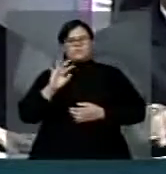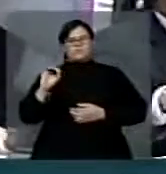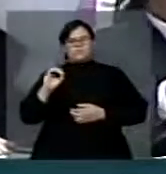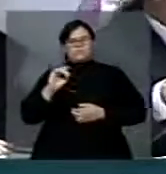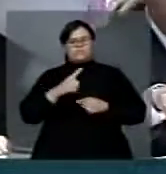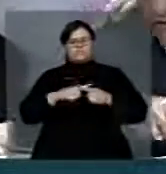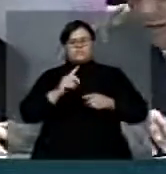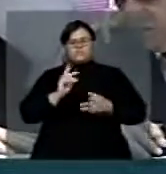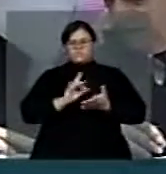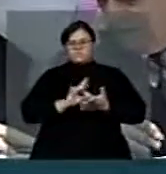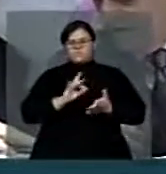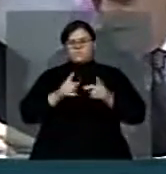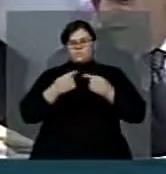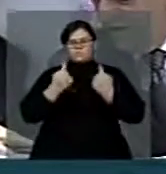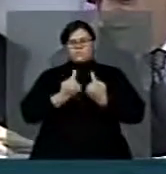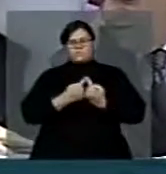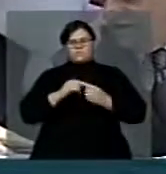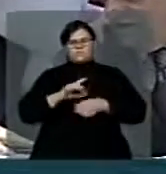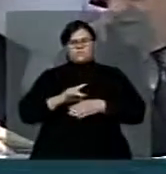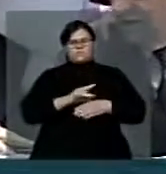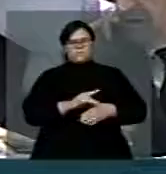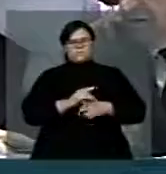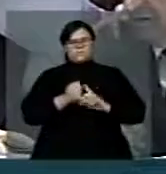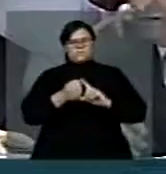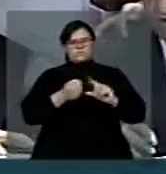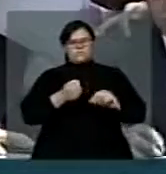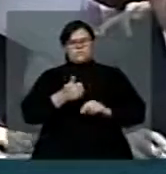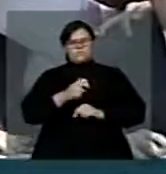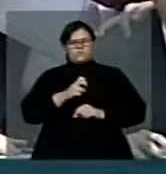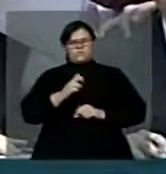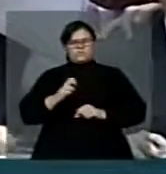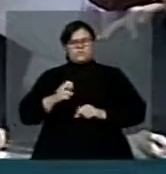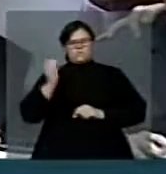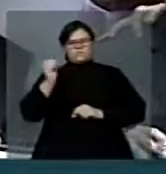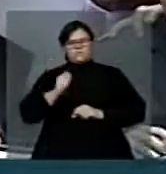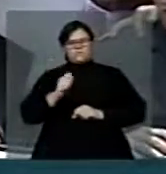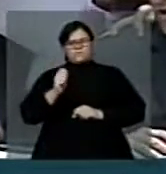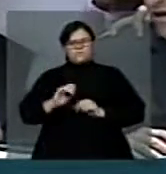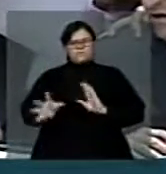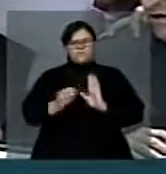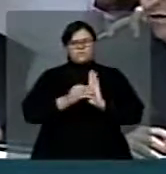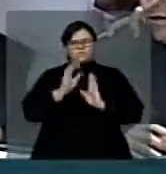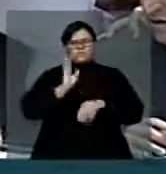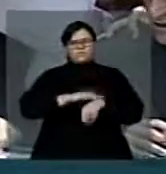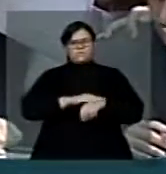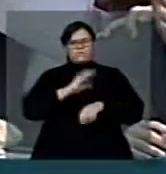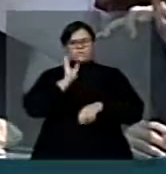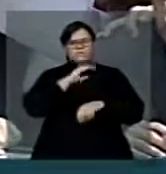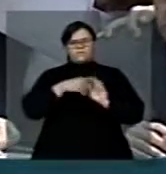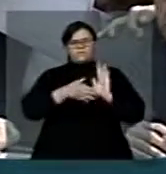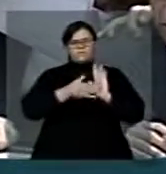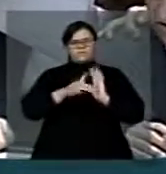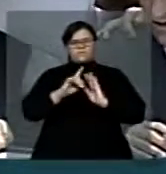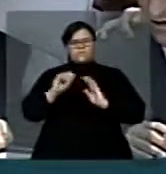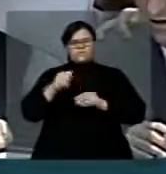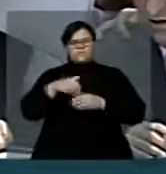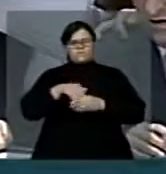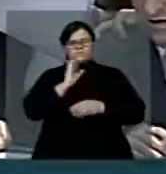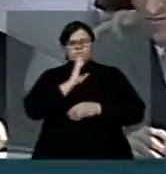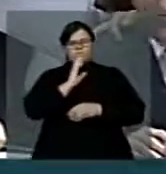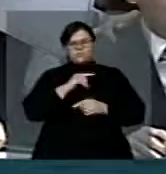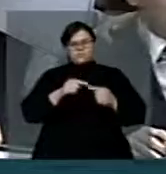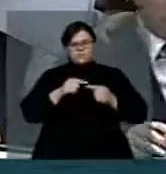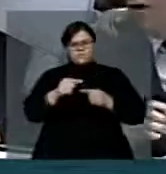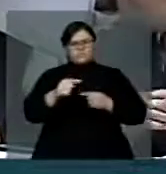Foi tratado na reunião de líderes e aqui o artigo 155 poderá ser incluído automaticamente na ordem do dia para discussão e votação imediata,